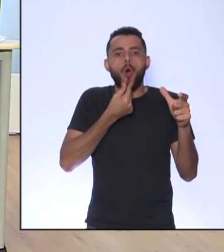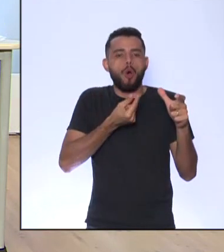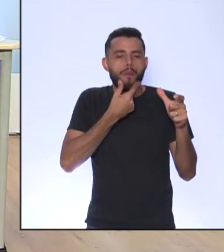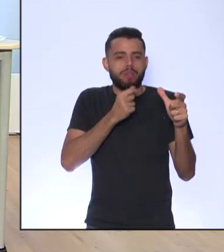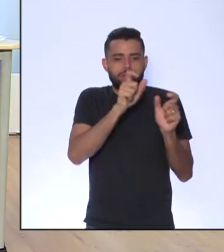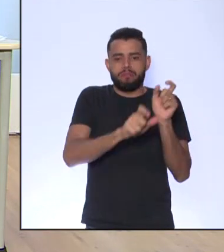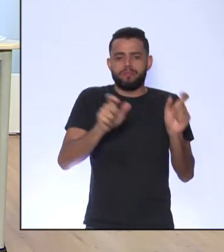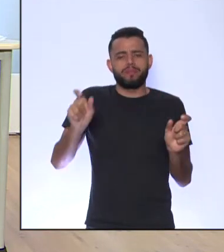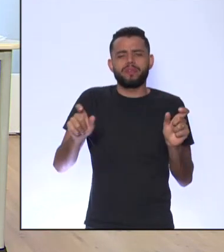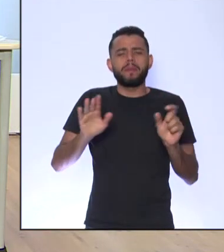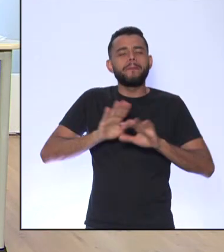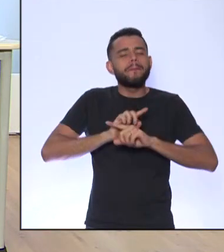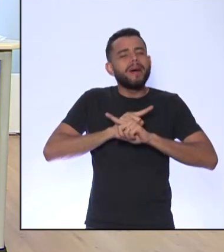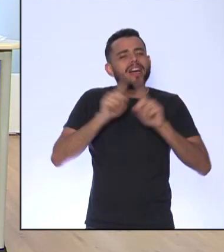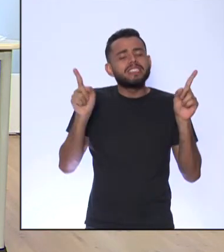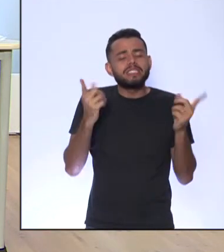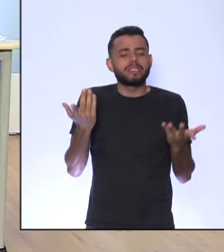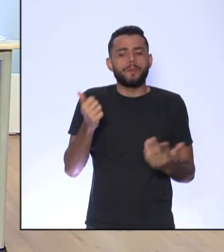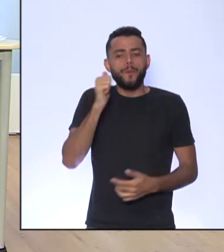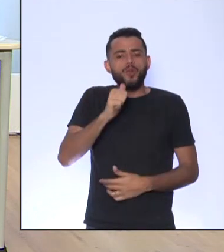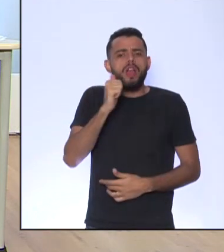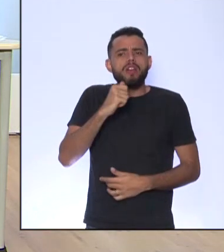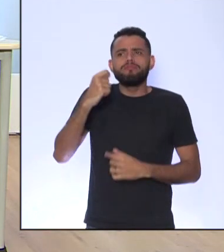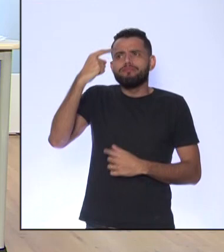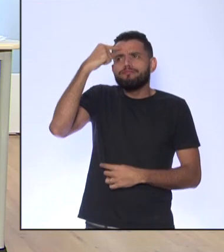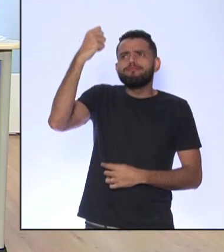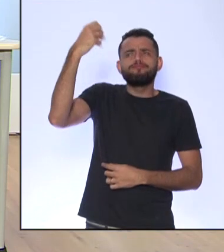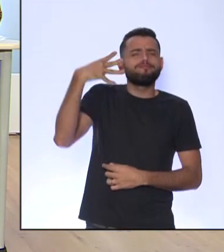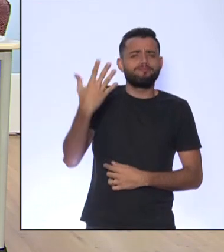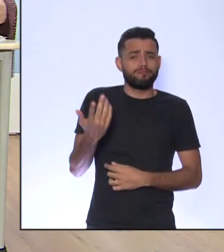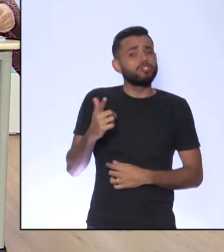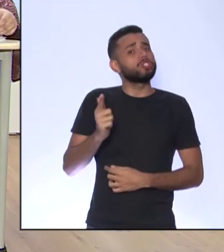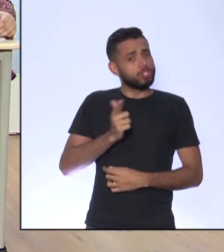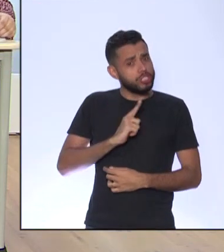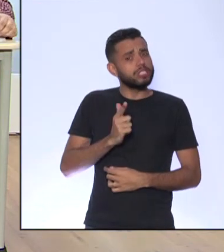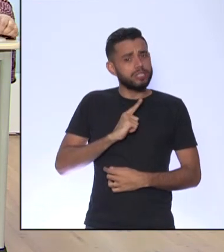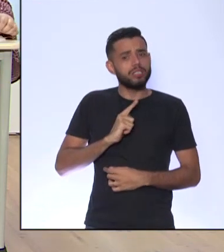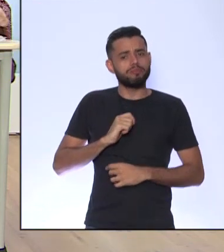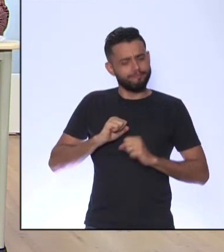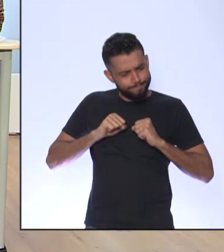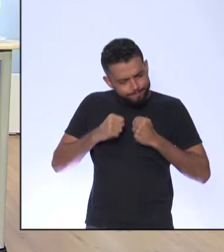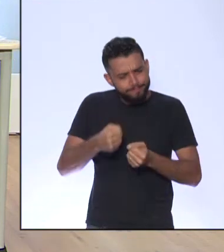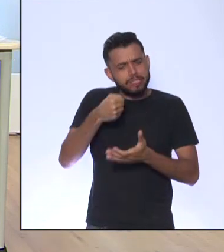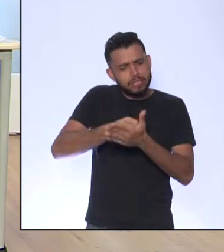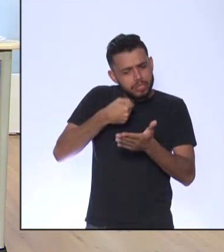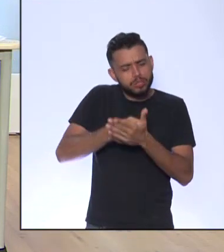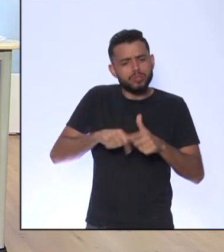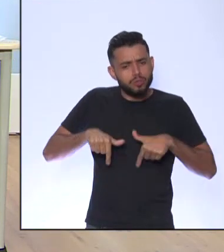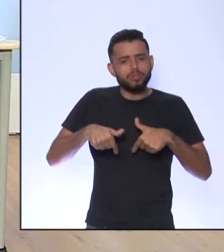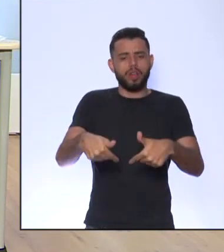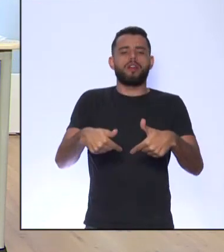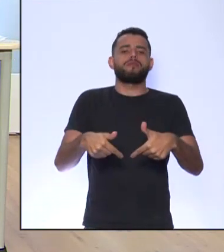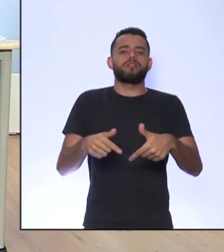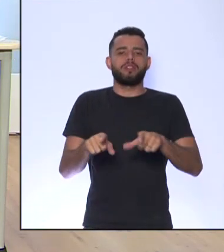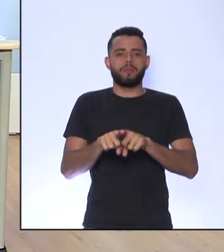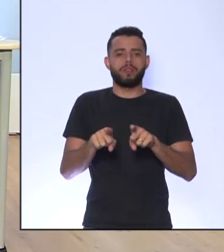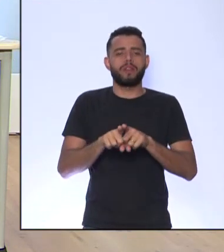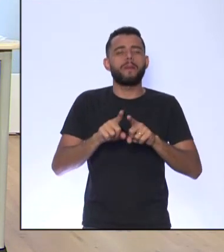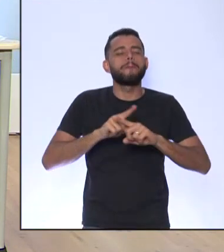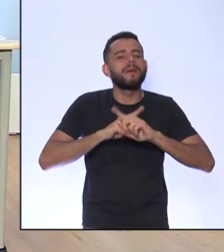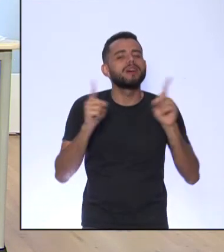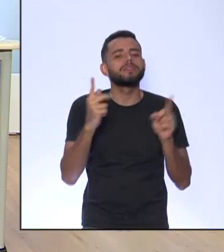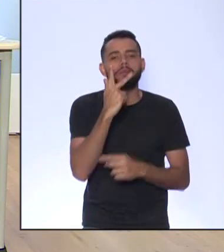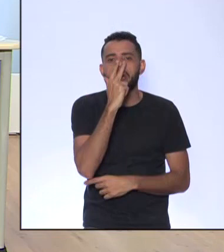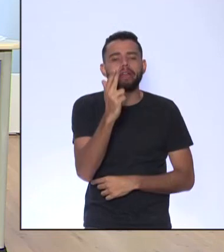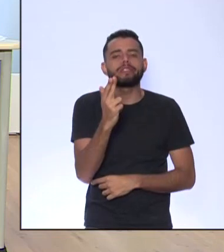iluministas Mas elas existiram Elas lutaram igualmente os homens Só foram meio esquecidas